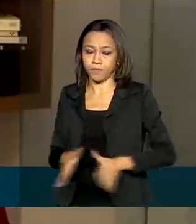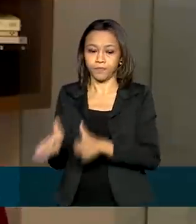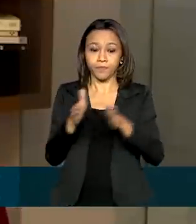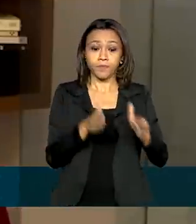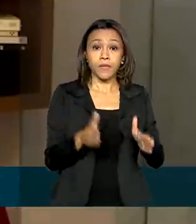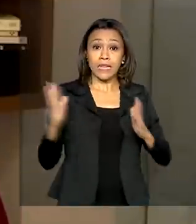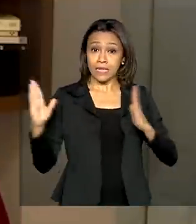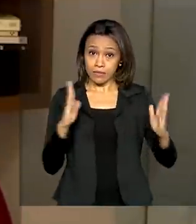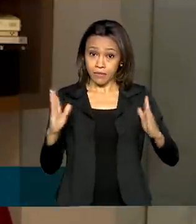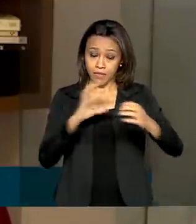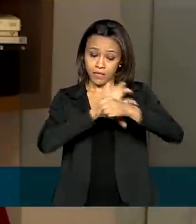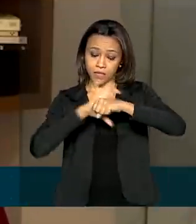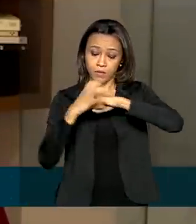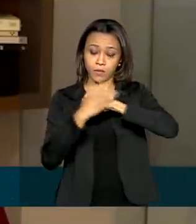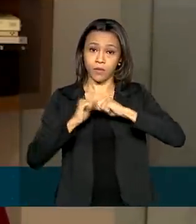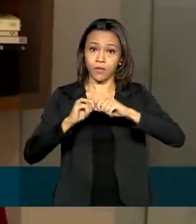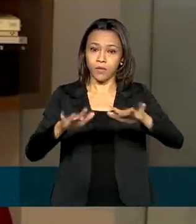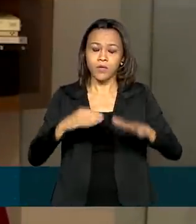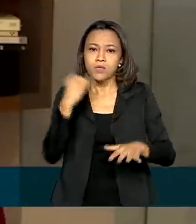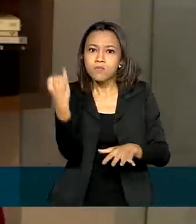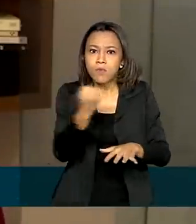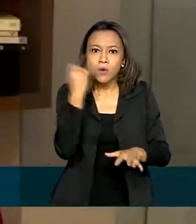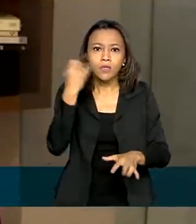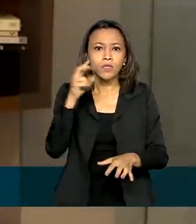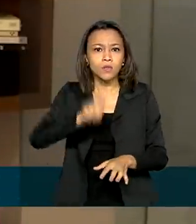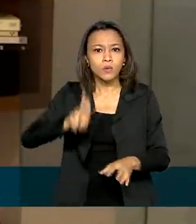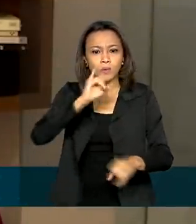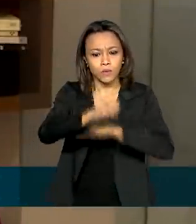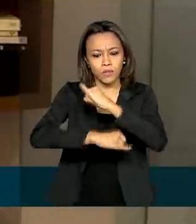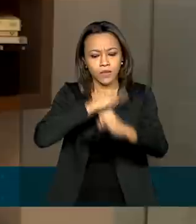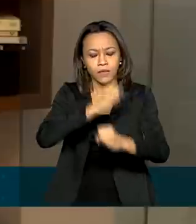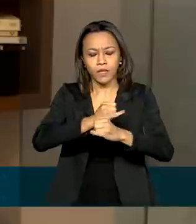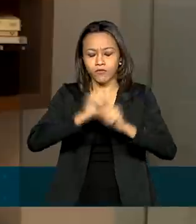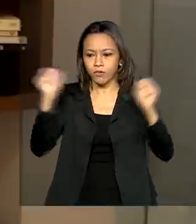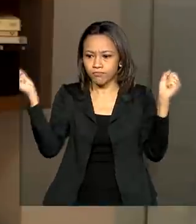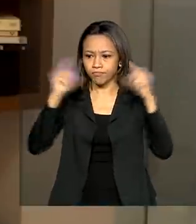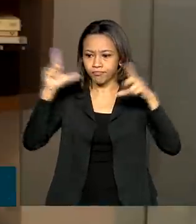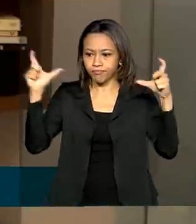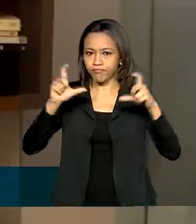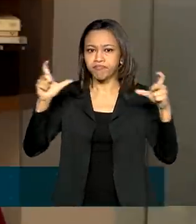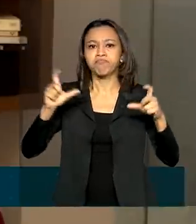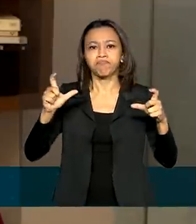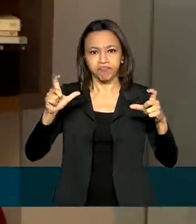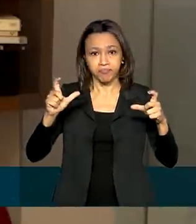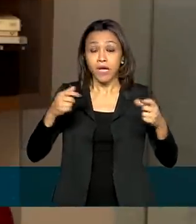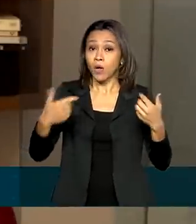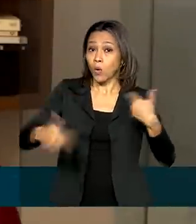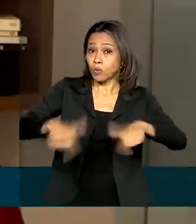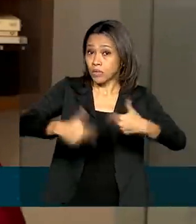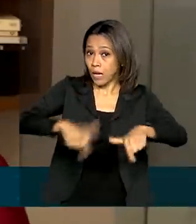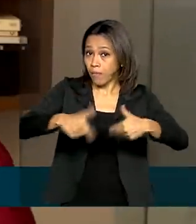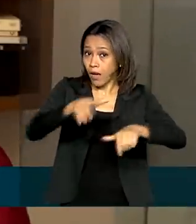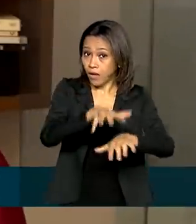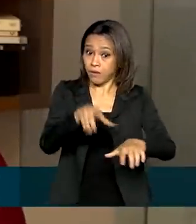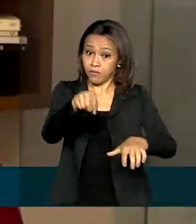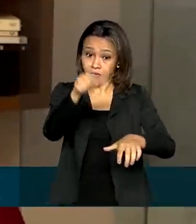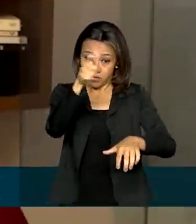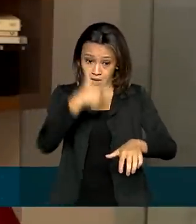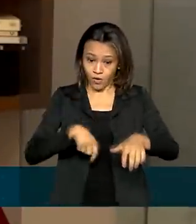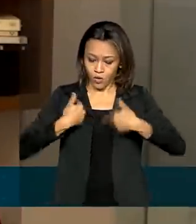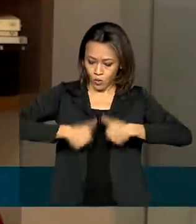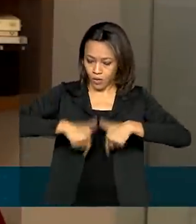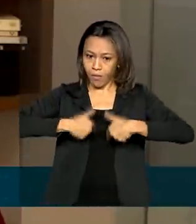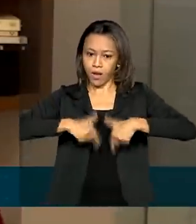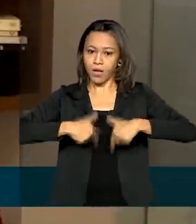a importância da conectividade ficou ainda mais evidente, com as opções de teletrabalho, como eu estou fazendo